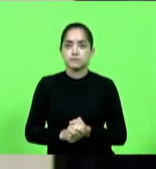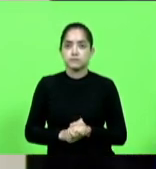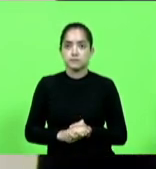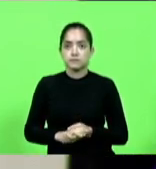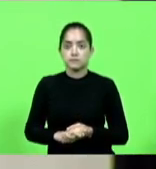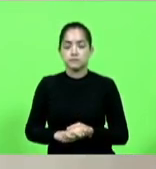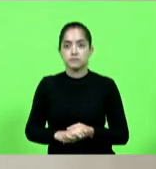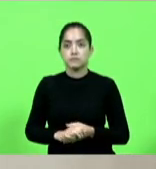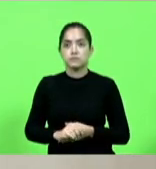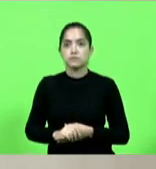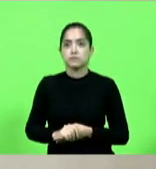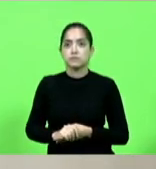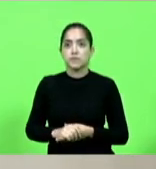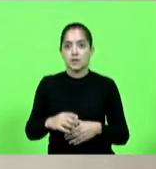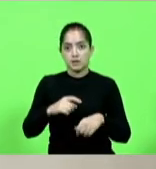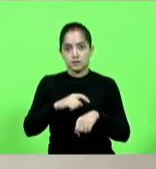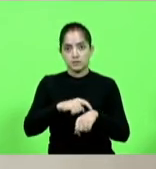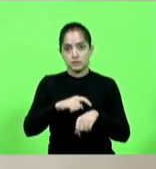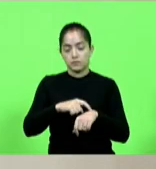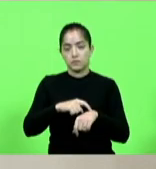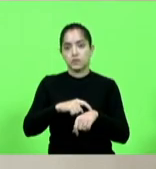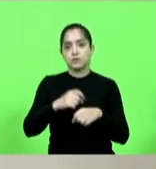Explicações pessoais